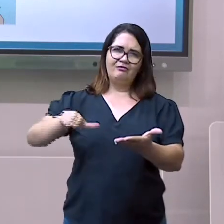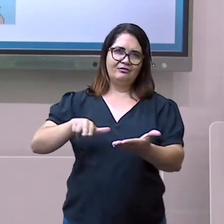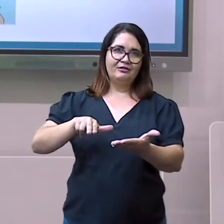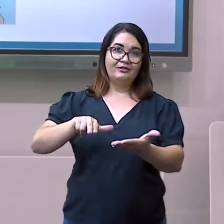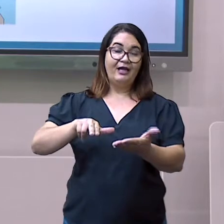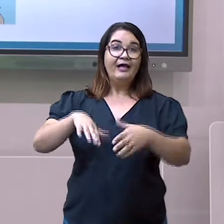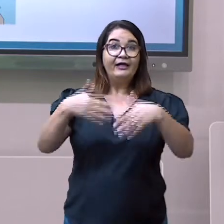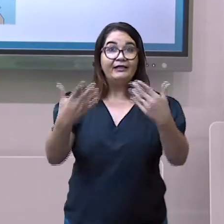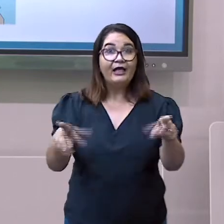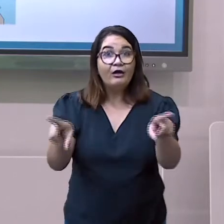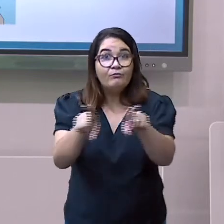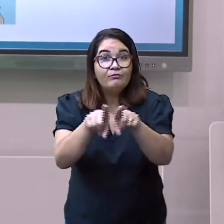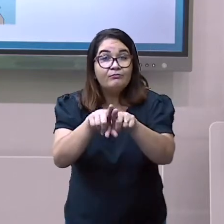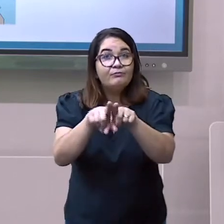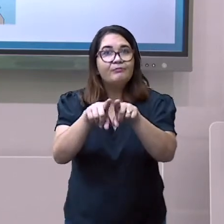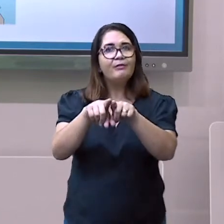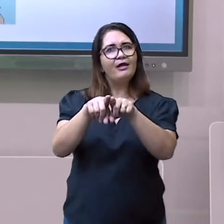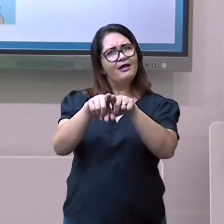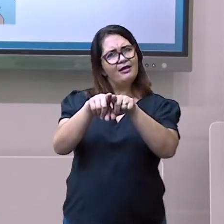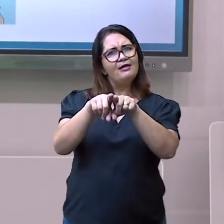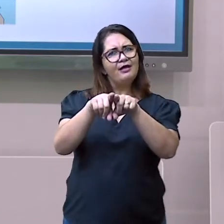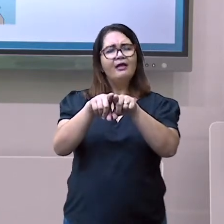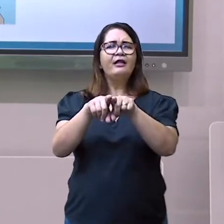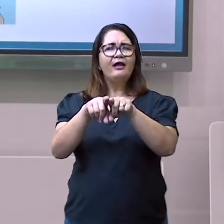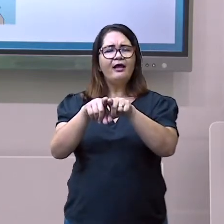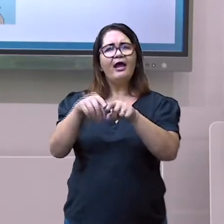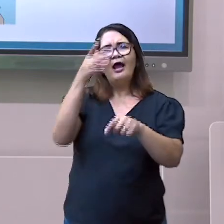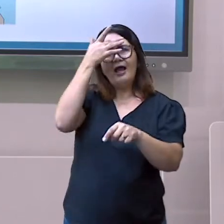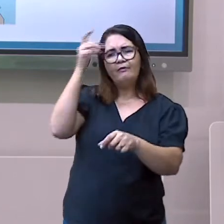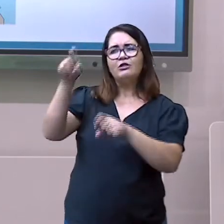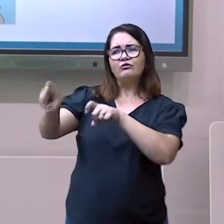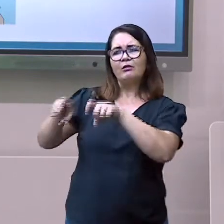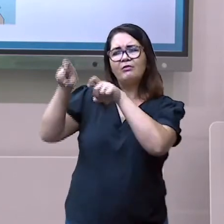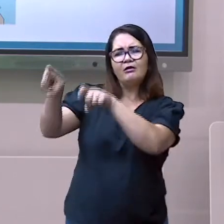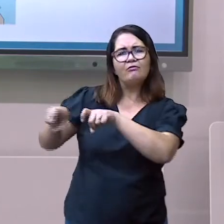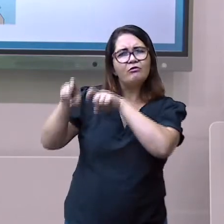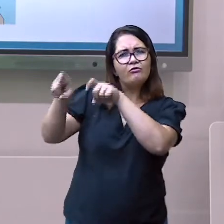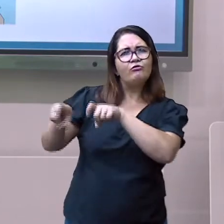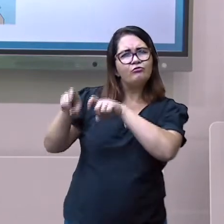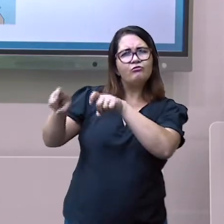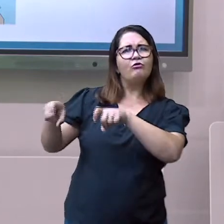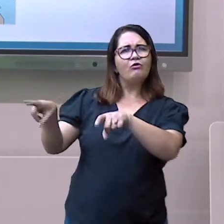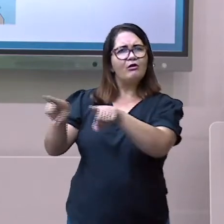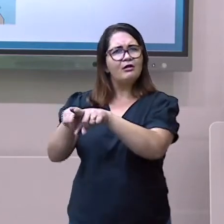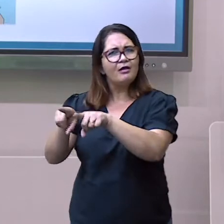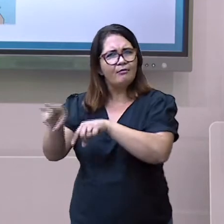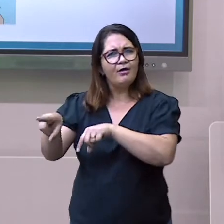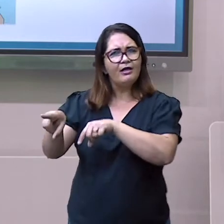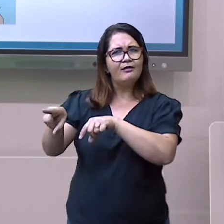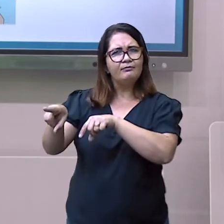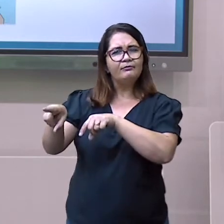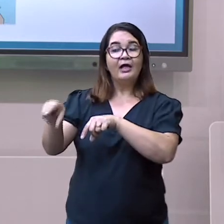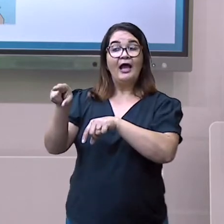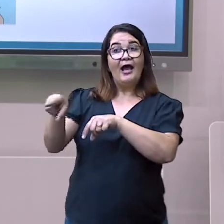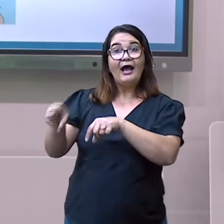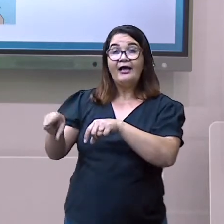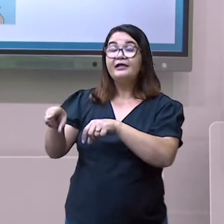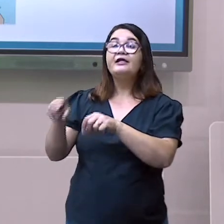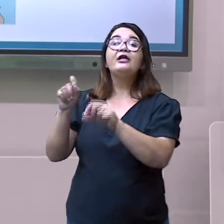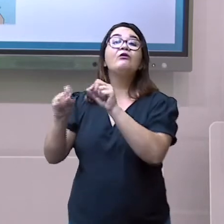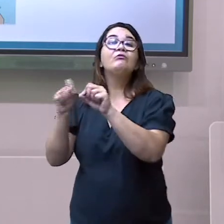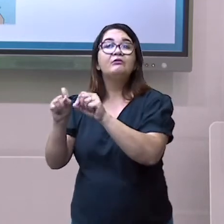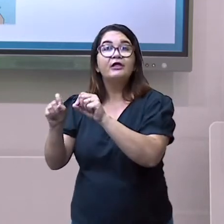A quem trabalha na agricultura chama-se agricultor. A pecuária é a atividade